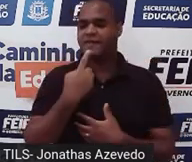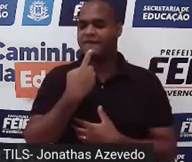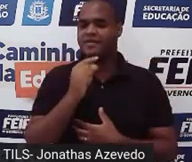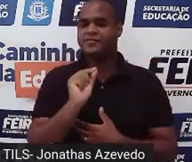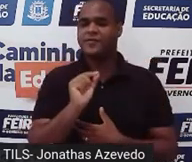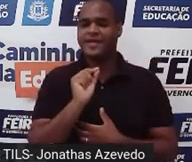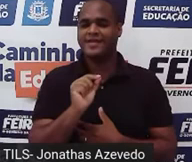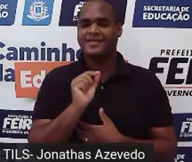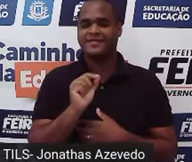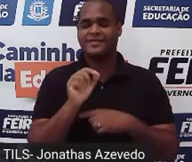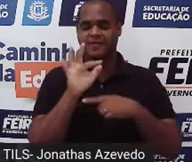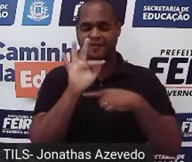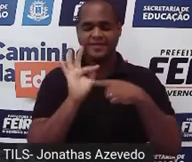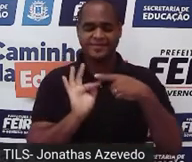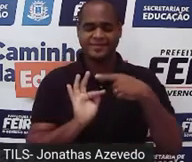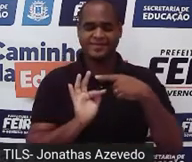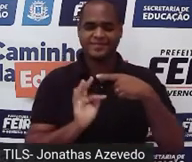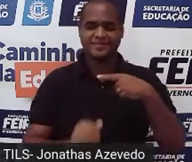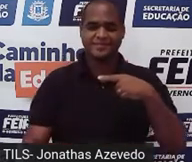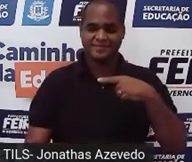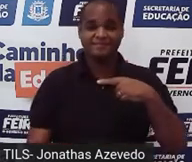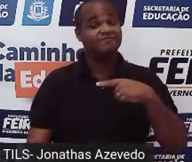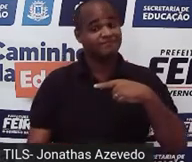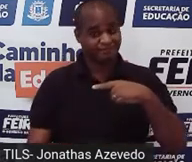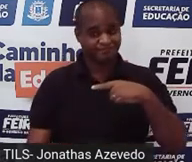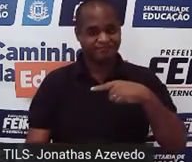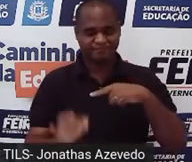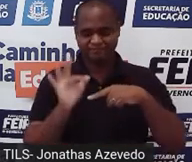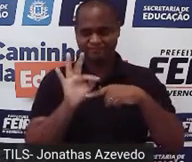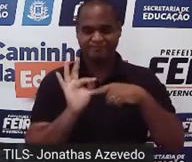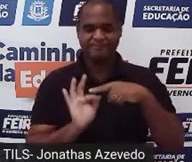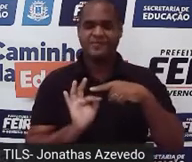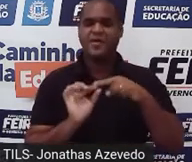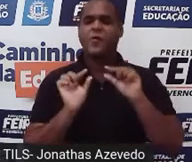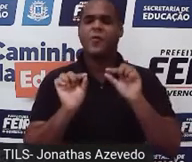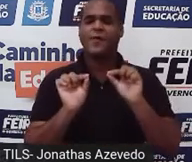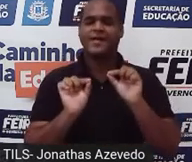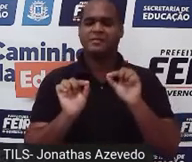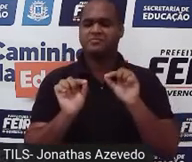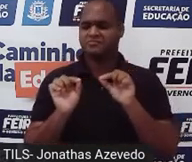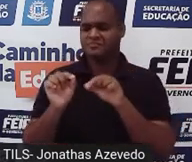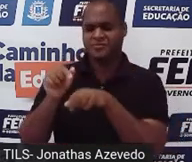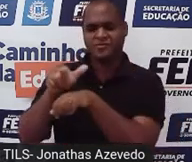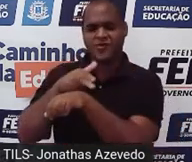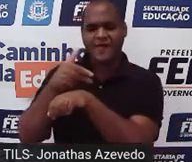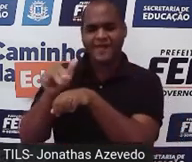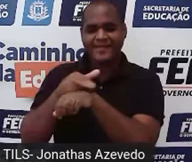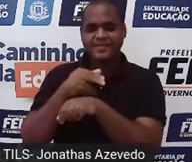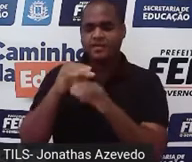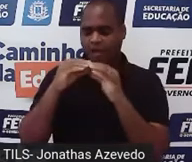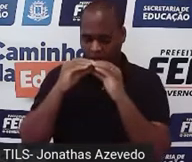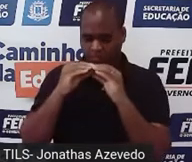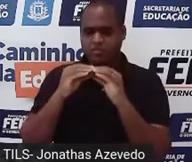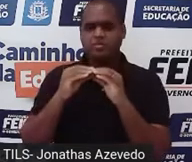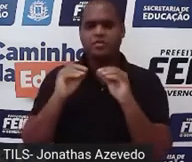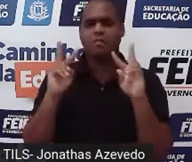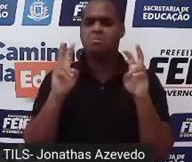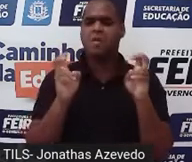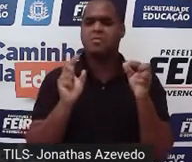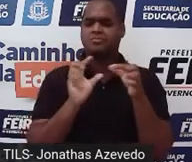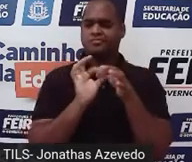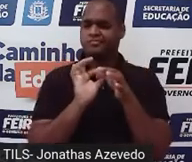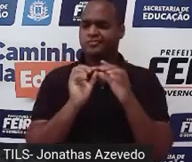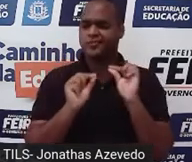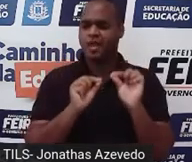da fração, né, e por que que aquela barrinha de chocolate tem a ver com esse assunto, né? De